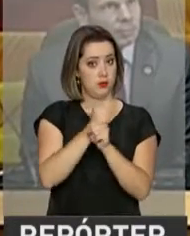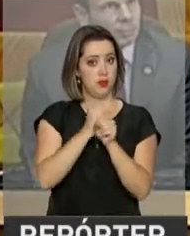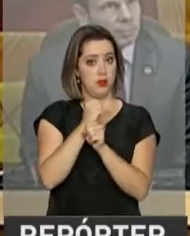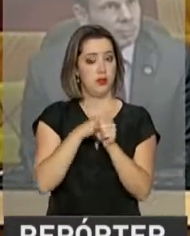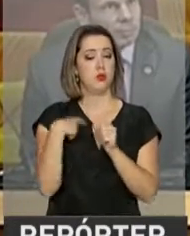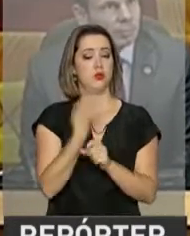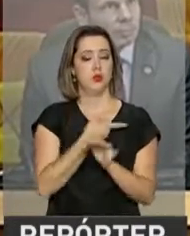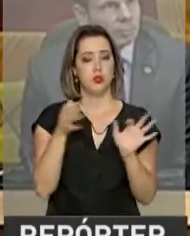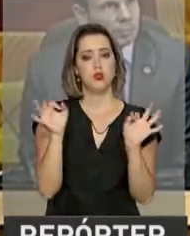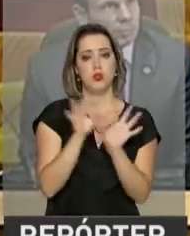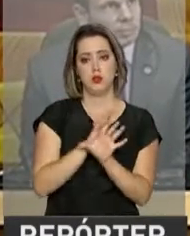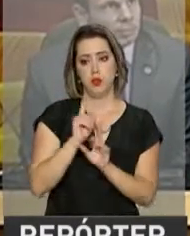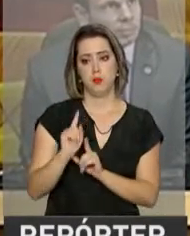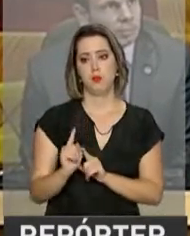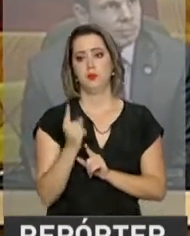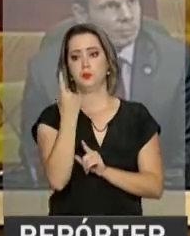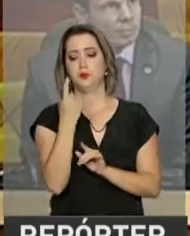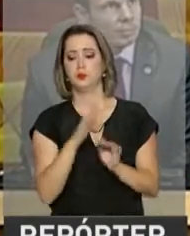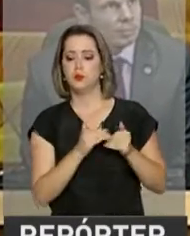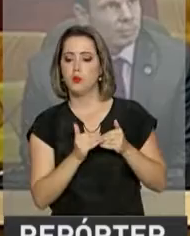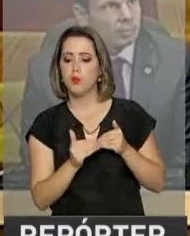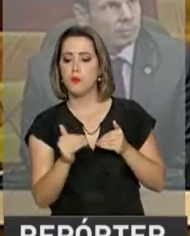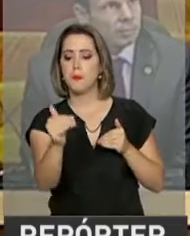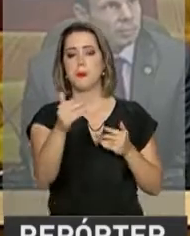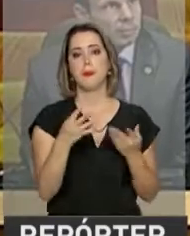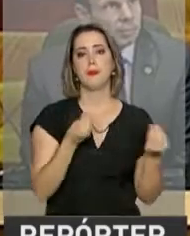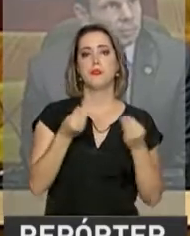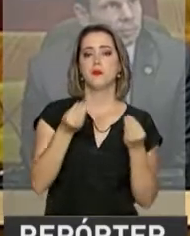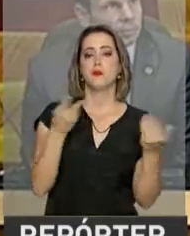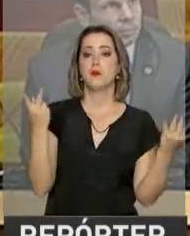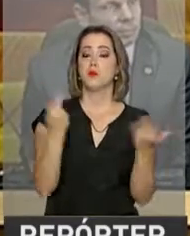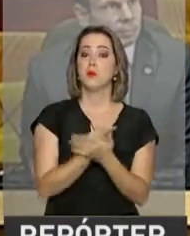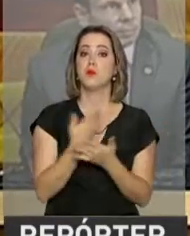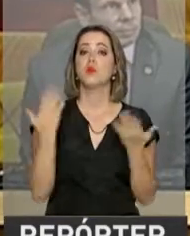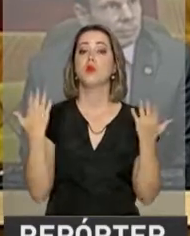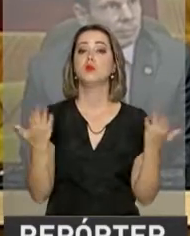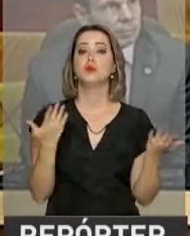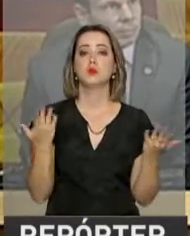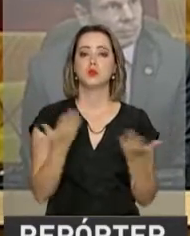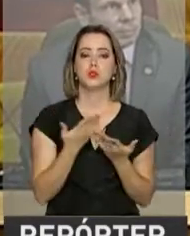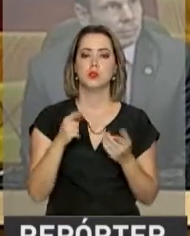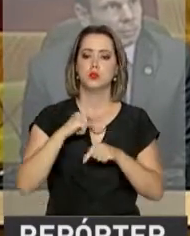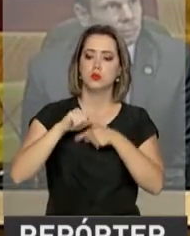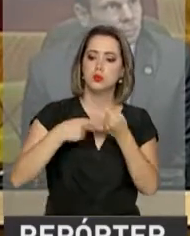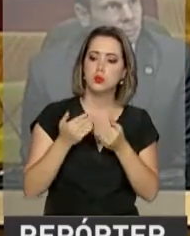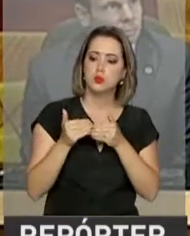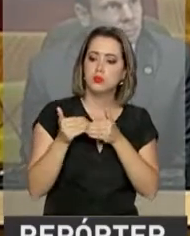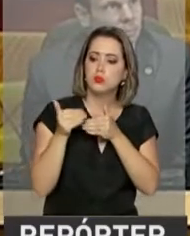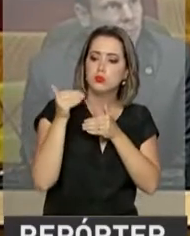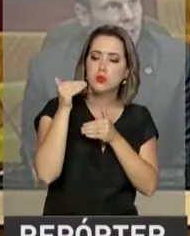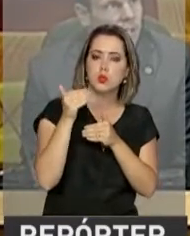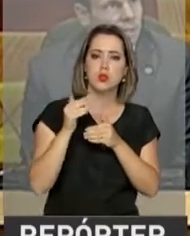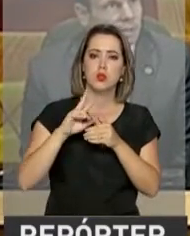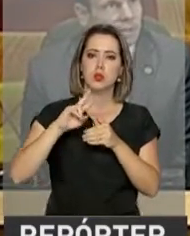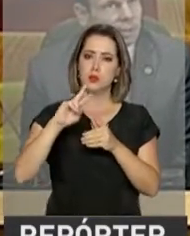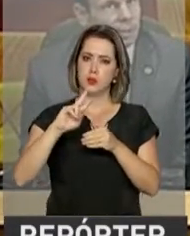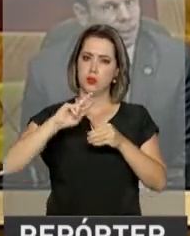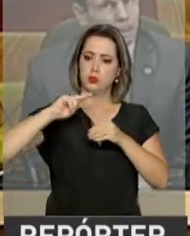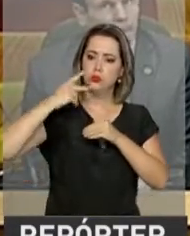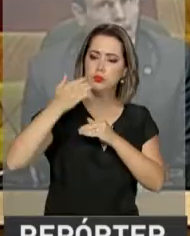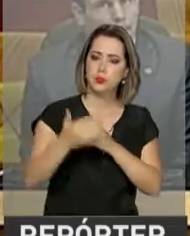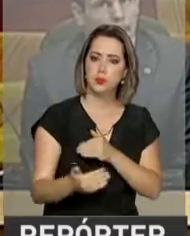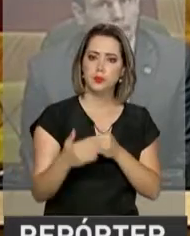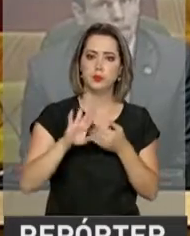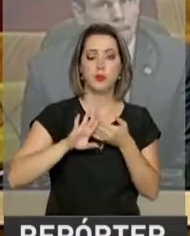final da primeira caminhada dos 50 anos. Como é que agora nós vamos sair para outro estágio, que é a